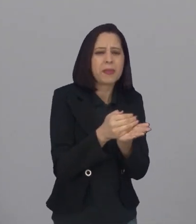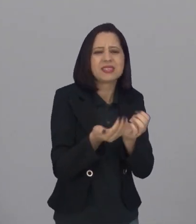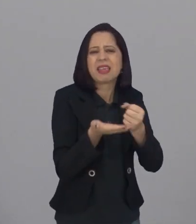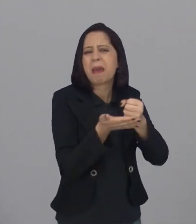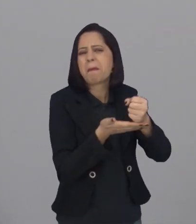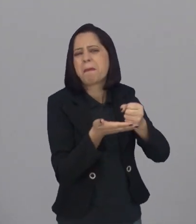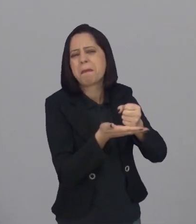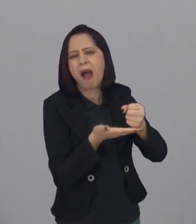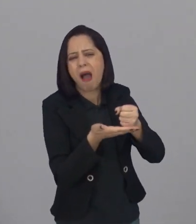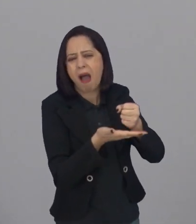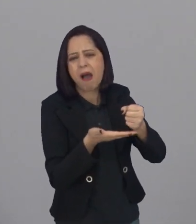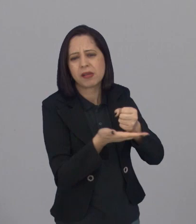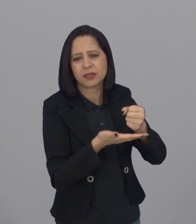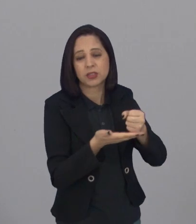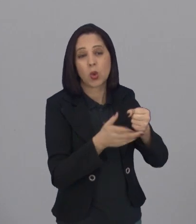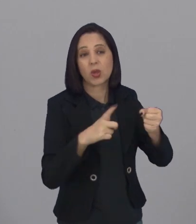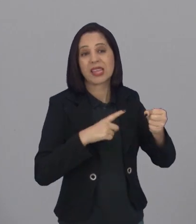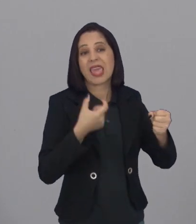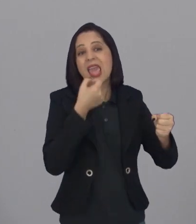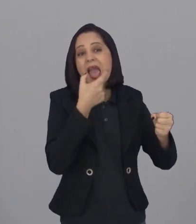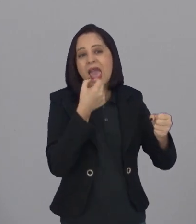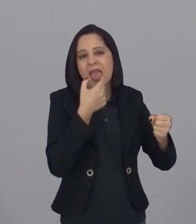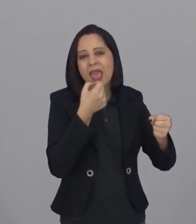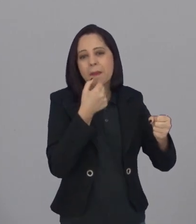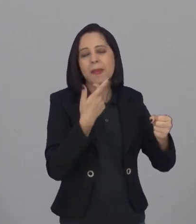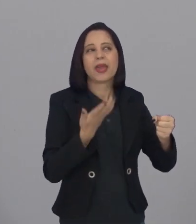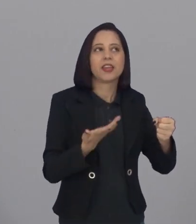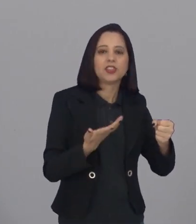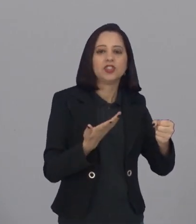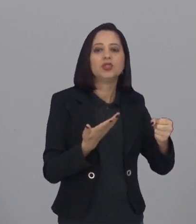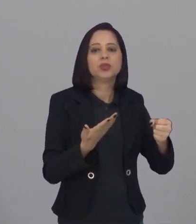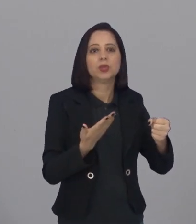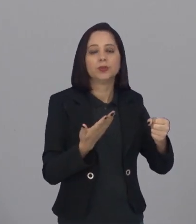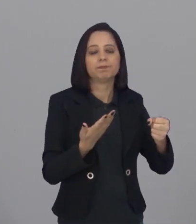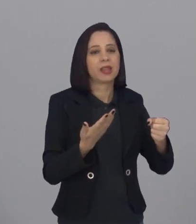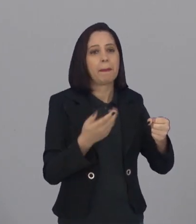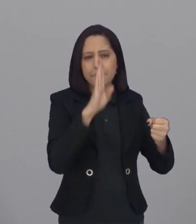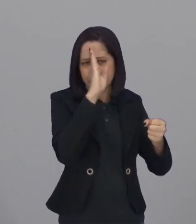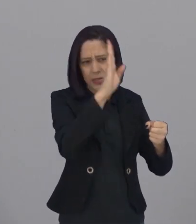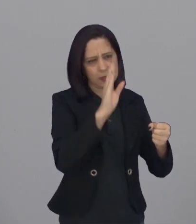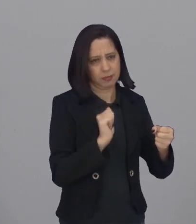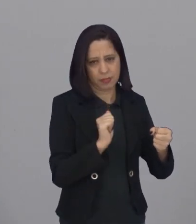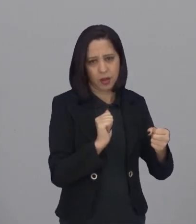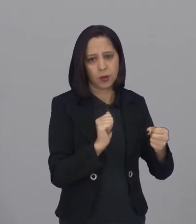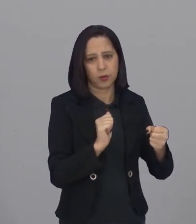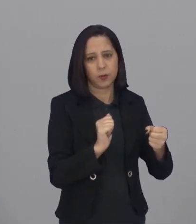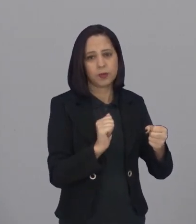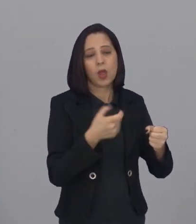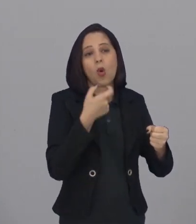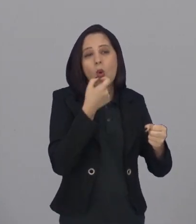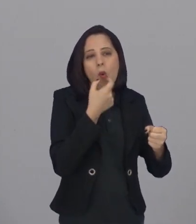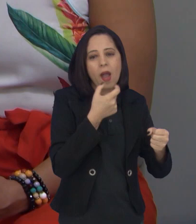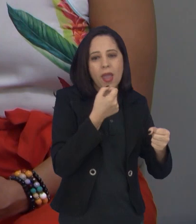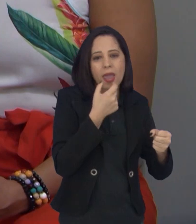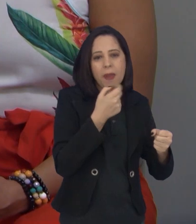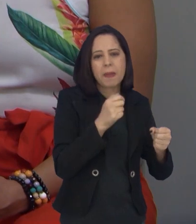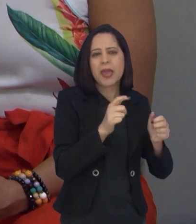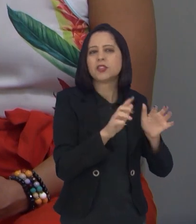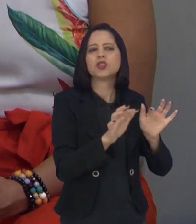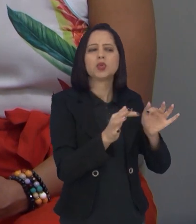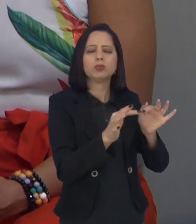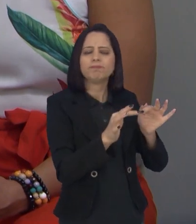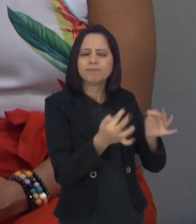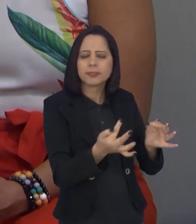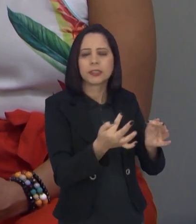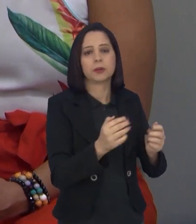descobre o Parkinson, tem um medicamento, digamos assim, um coringa, que serve para todos, numa dosagem, né, bem específica